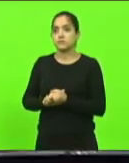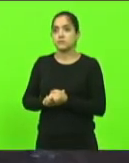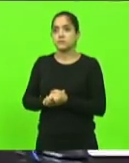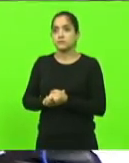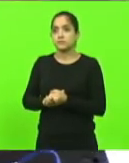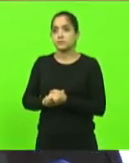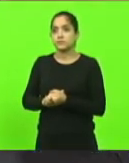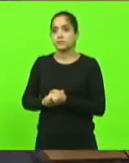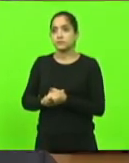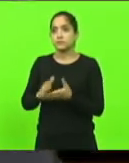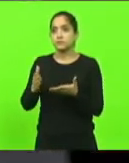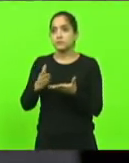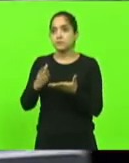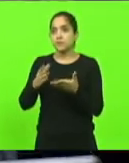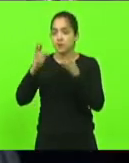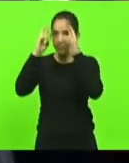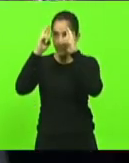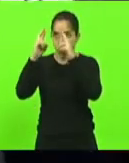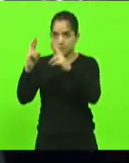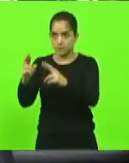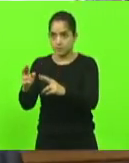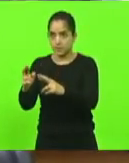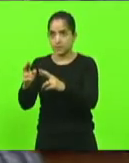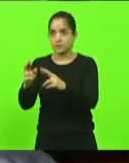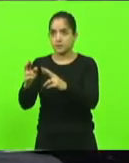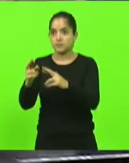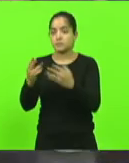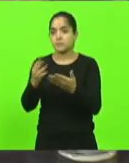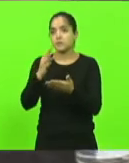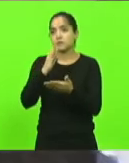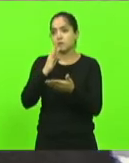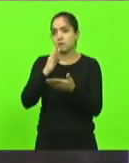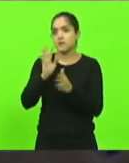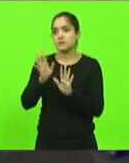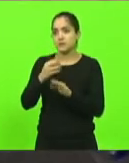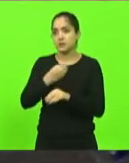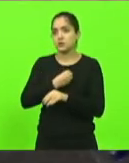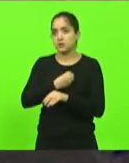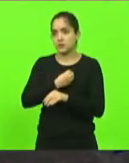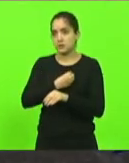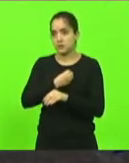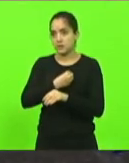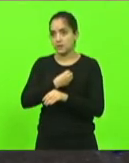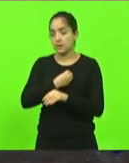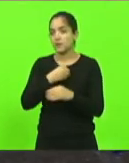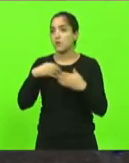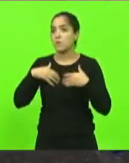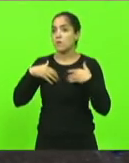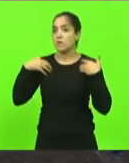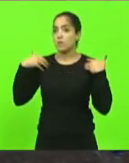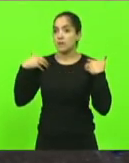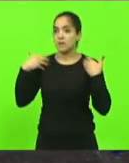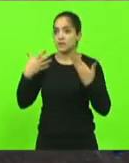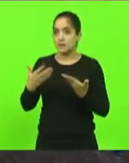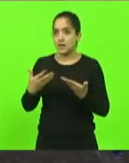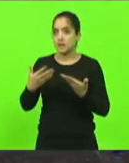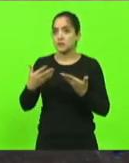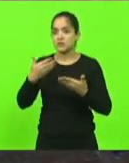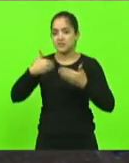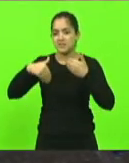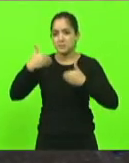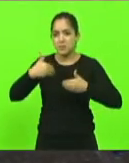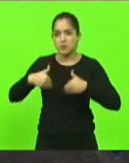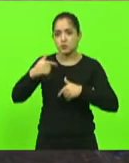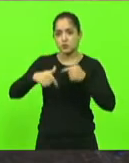com o máximo respeito que eu tenho ao líder de governo, é polícia que ele conhece. Já existe uma homenagem dessa natureza para quem foi ferido em decorrência pelo